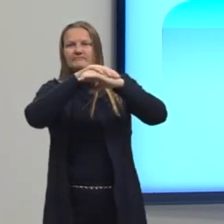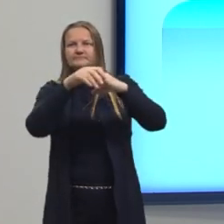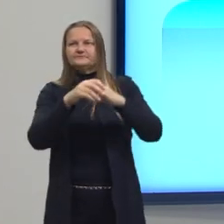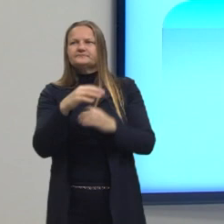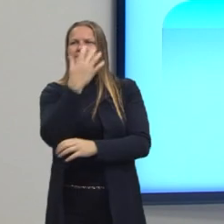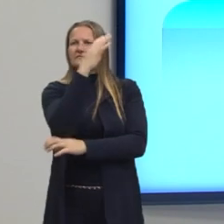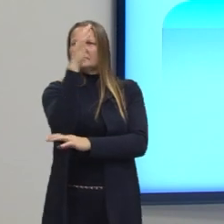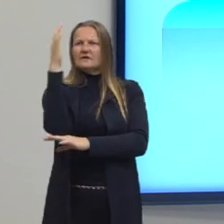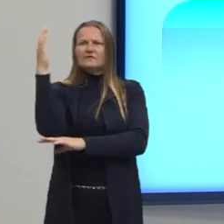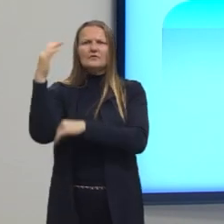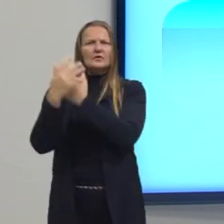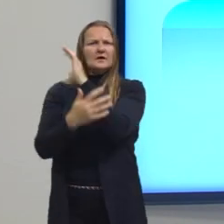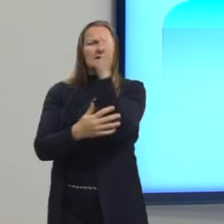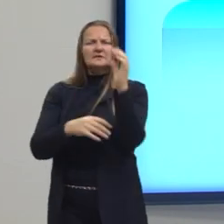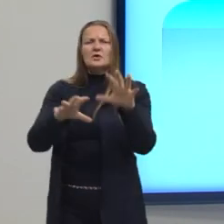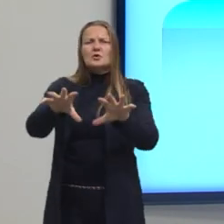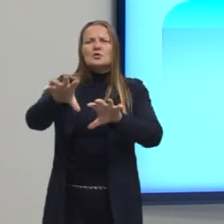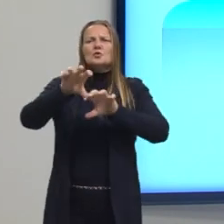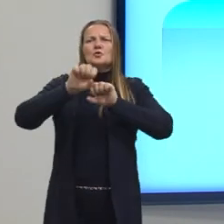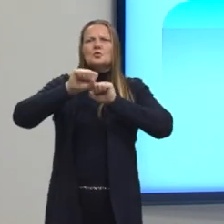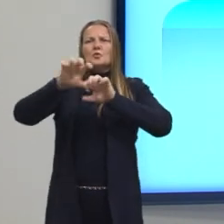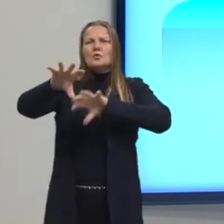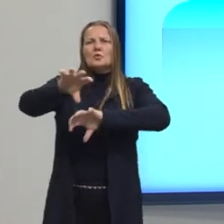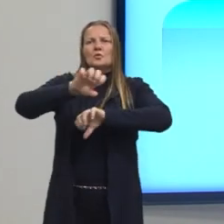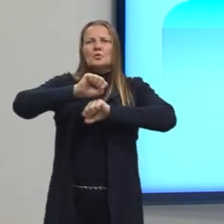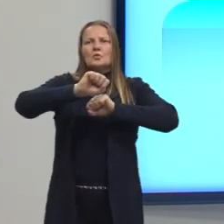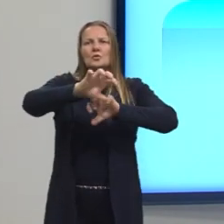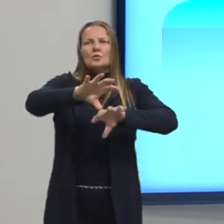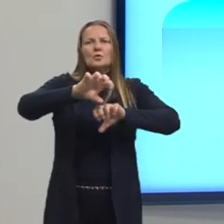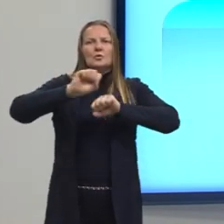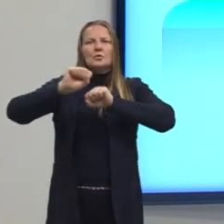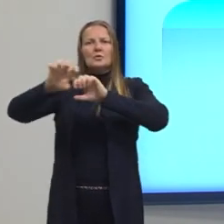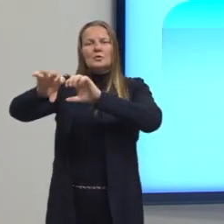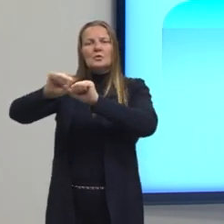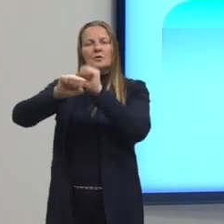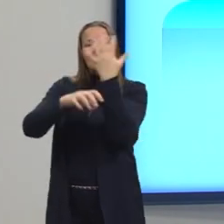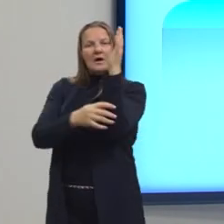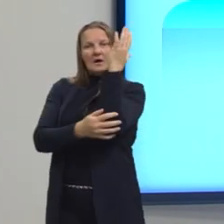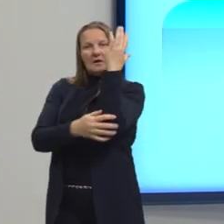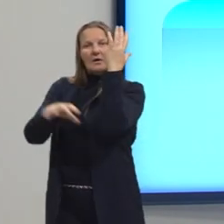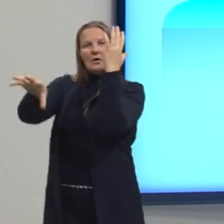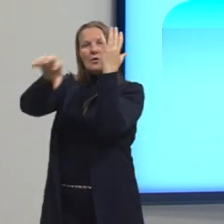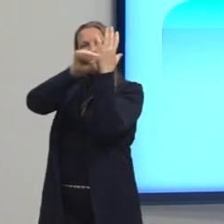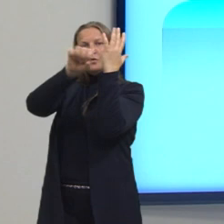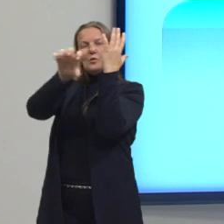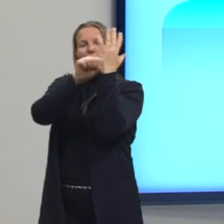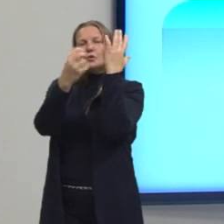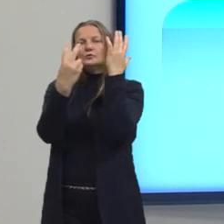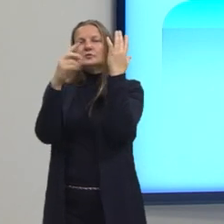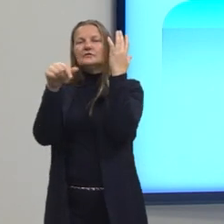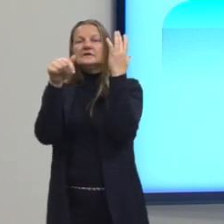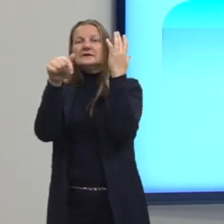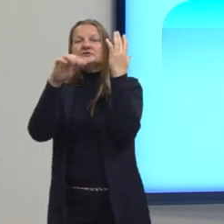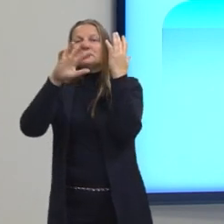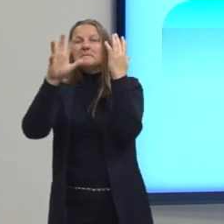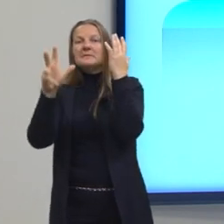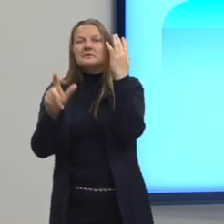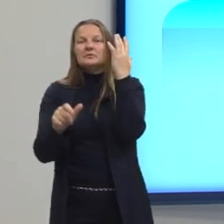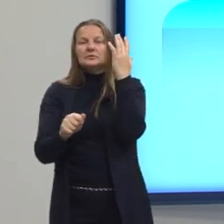As florestas absorvem cerca, né? Um valor estimado de 2,7 bilhões,